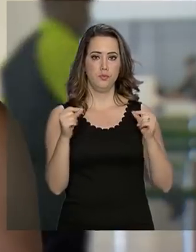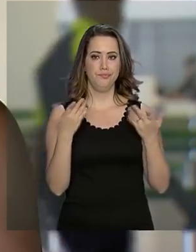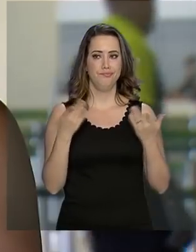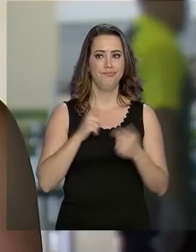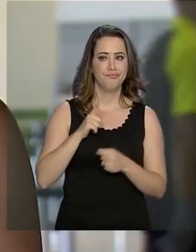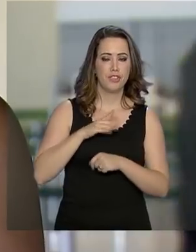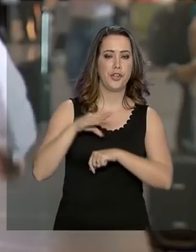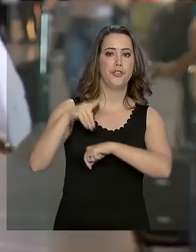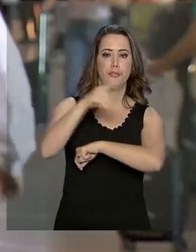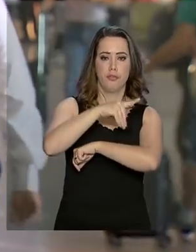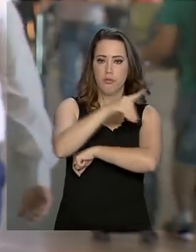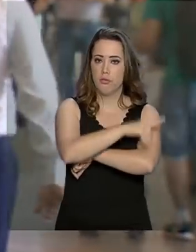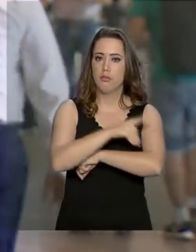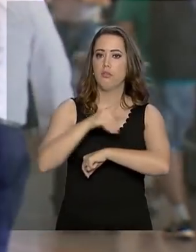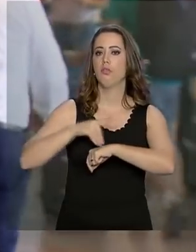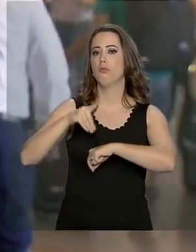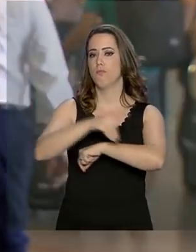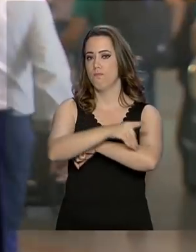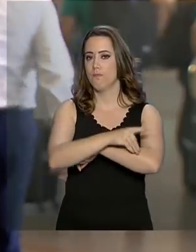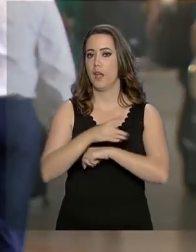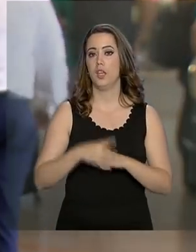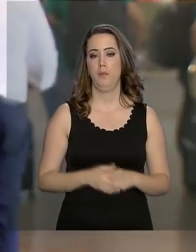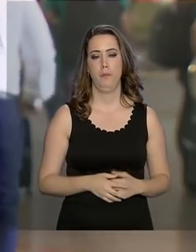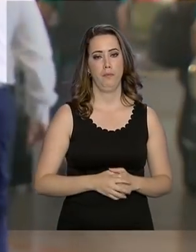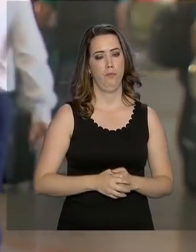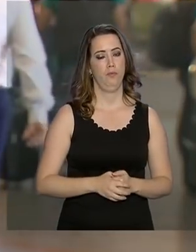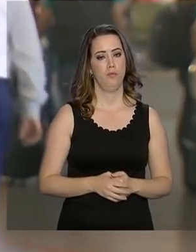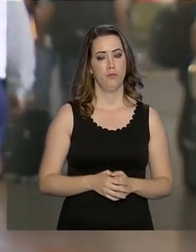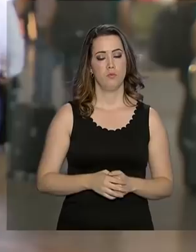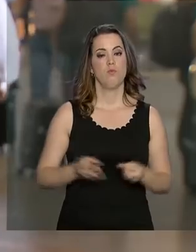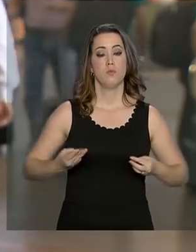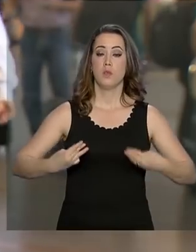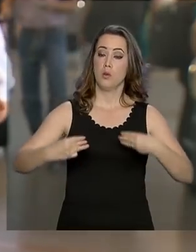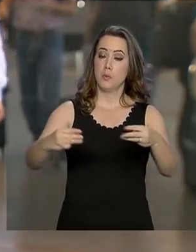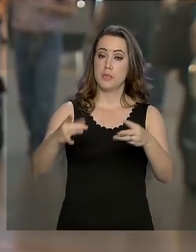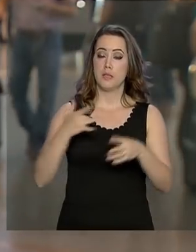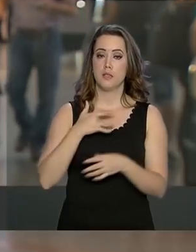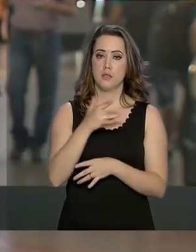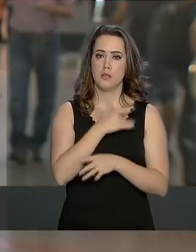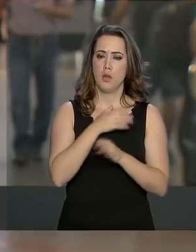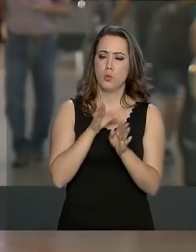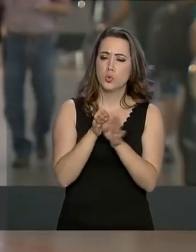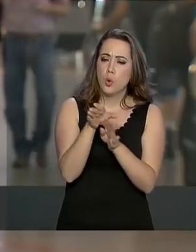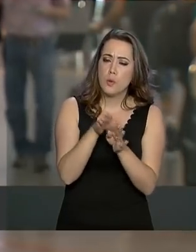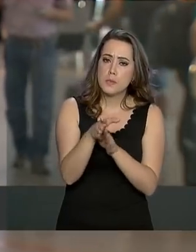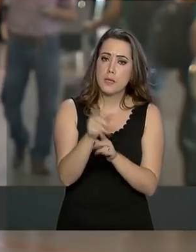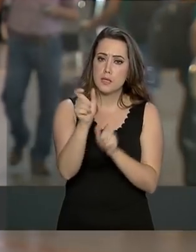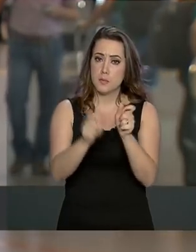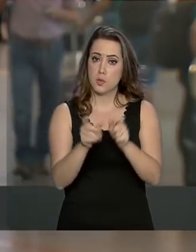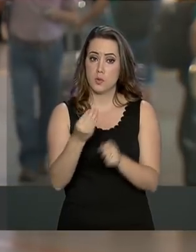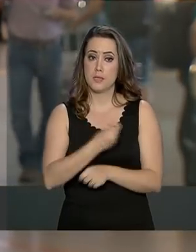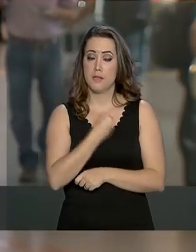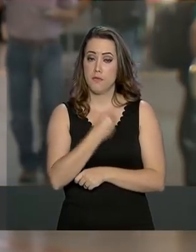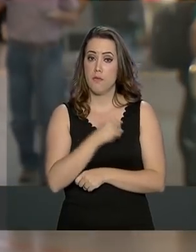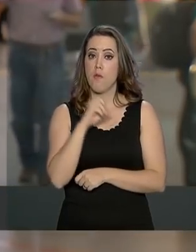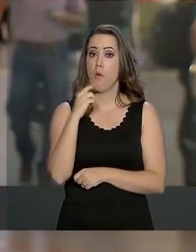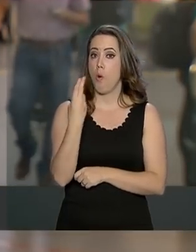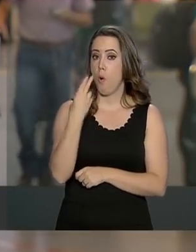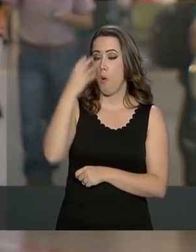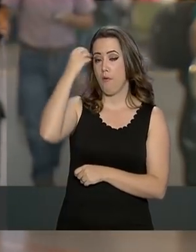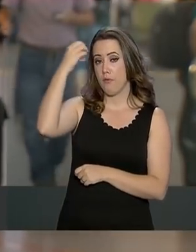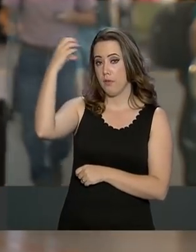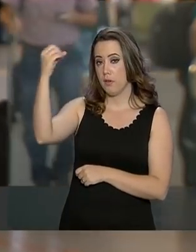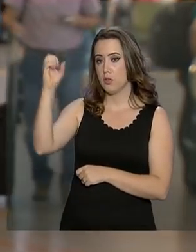a onda é a dengue. Segundo recomendações do Ministério da Saúde, quem mora ou vai viajar para o sul e o sudeste do país